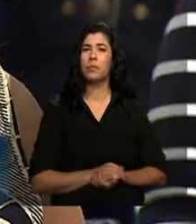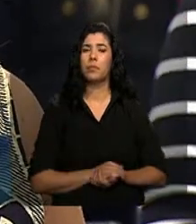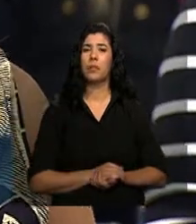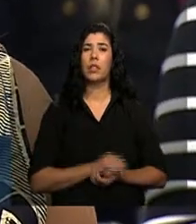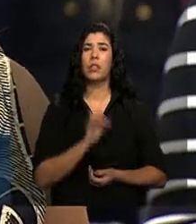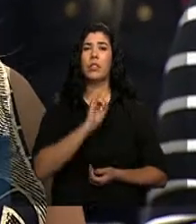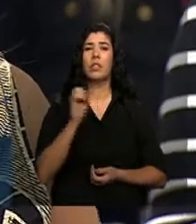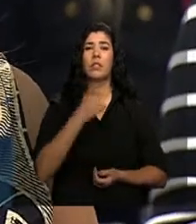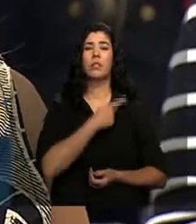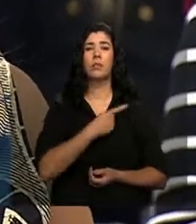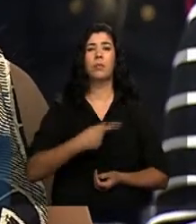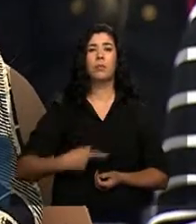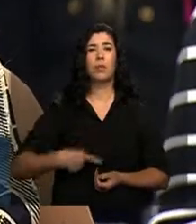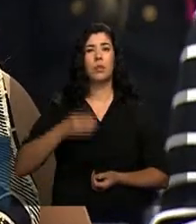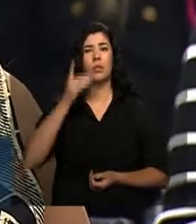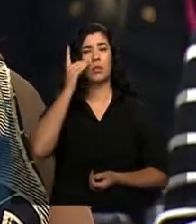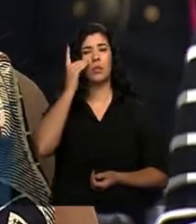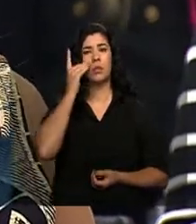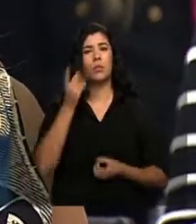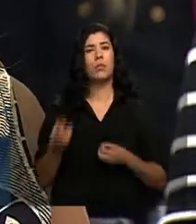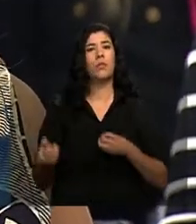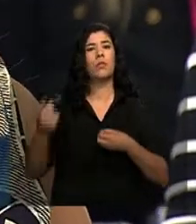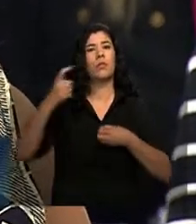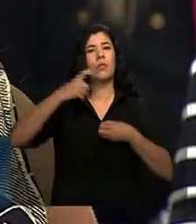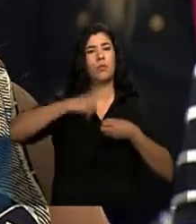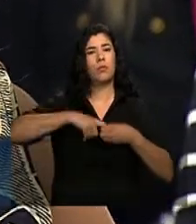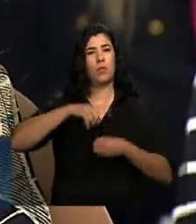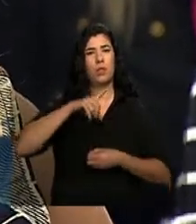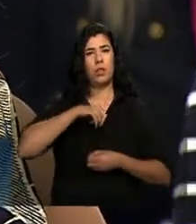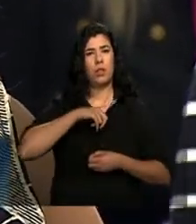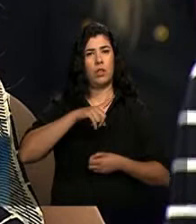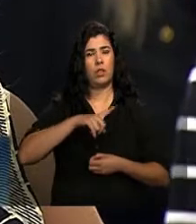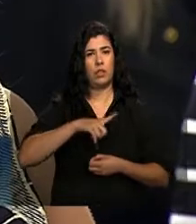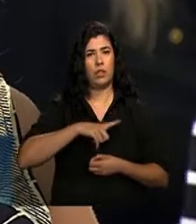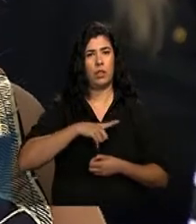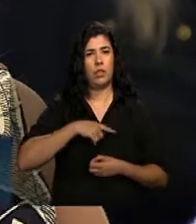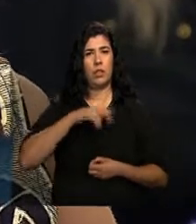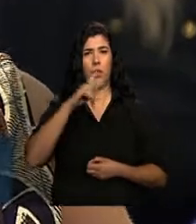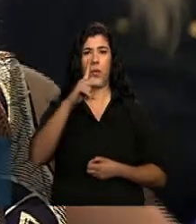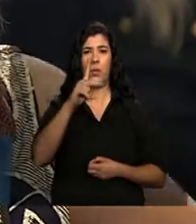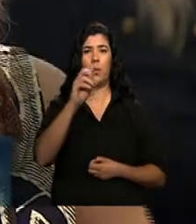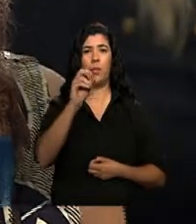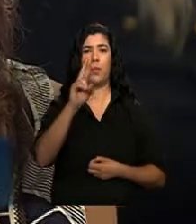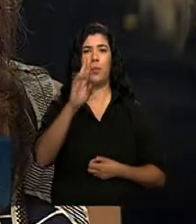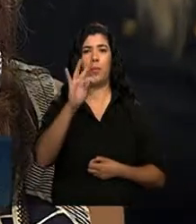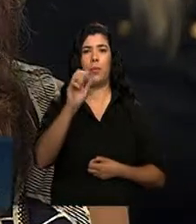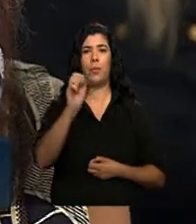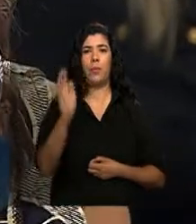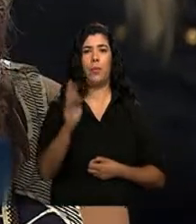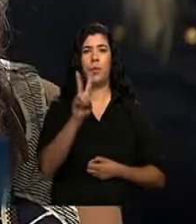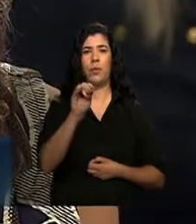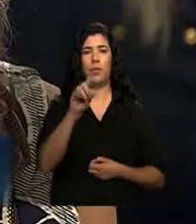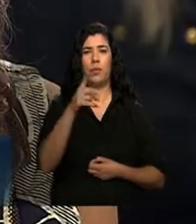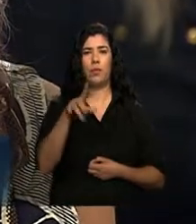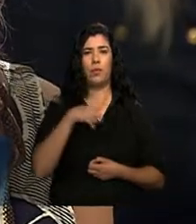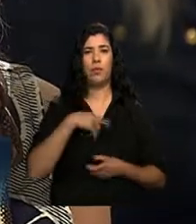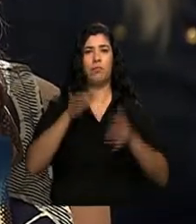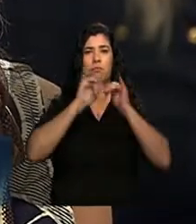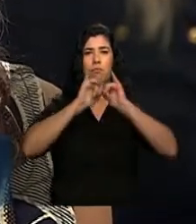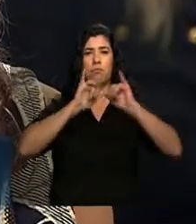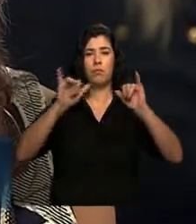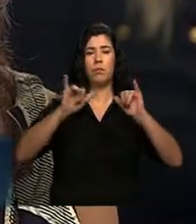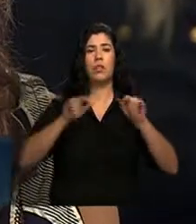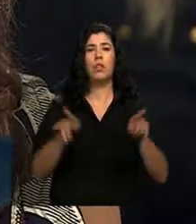presidente voltará a ter um porta-voz agora na sua gestão. E também, no início do ano,